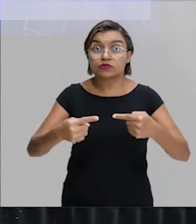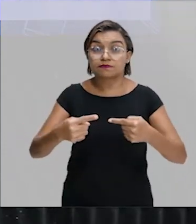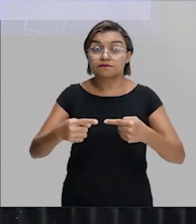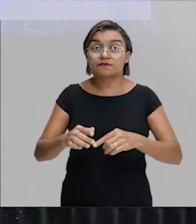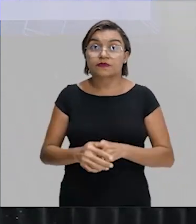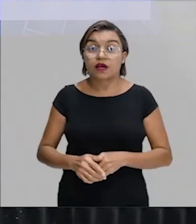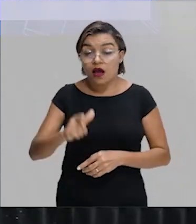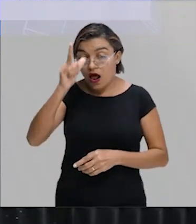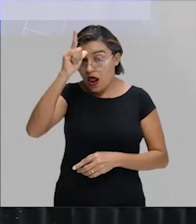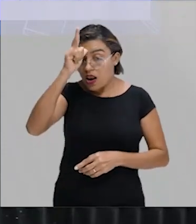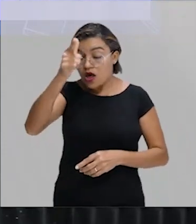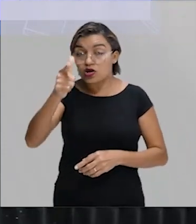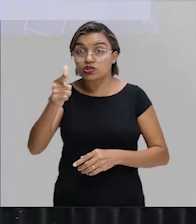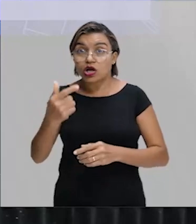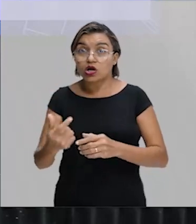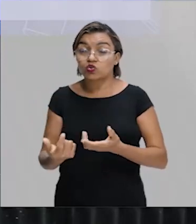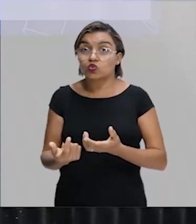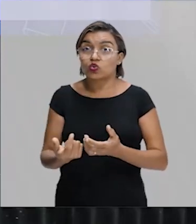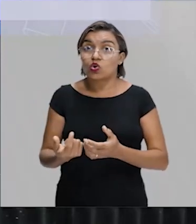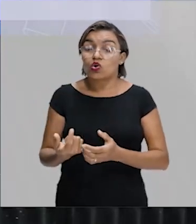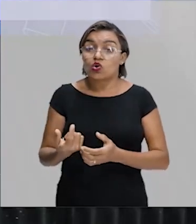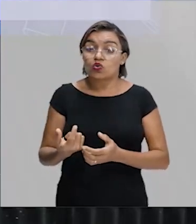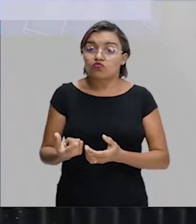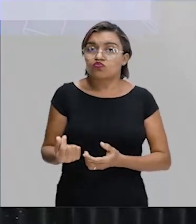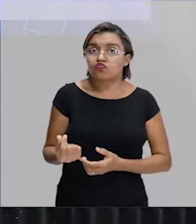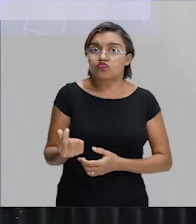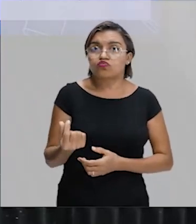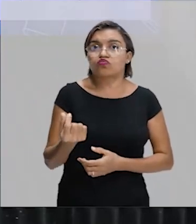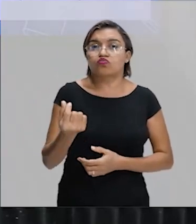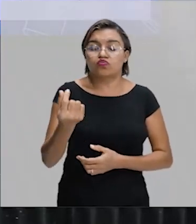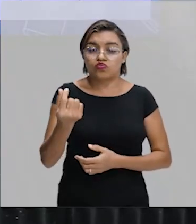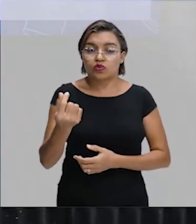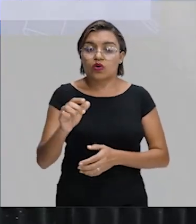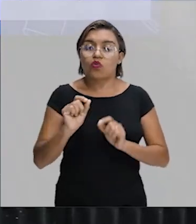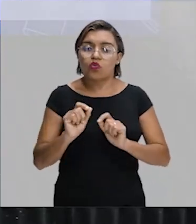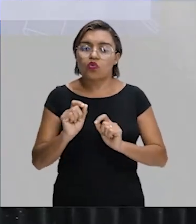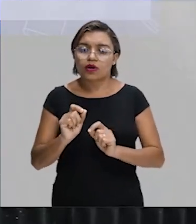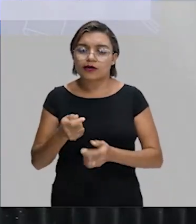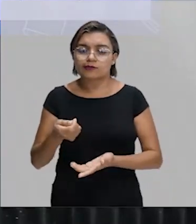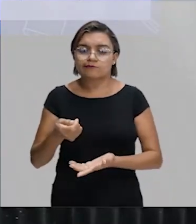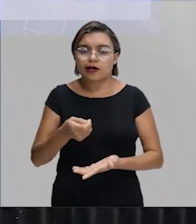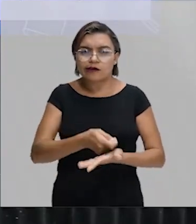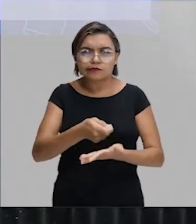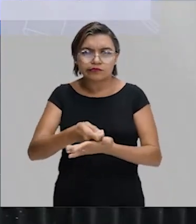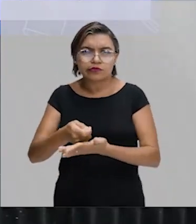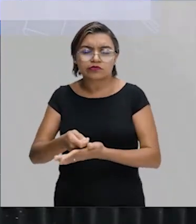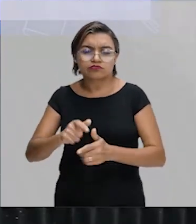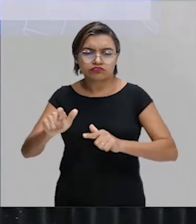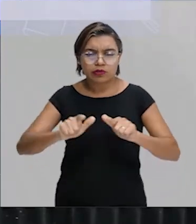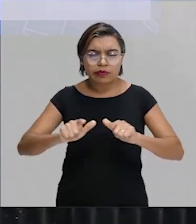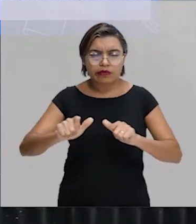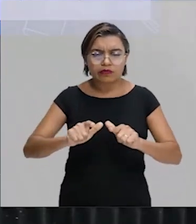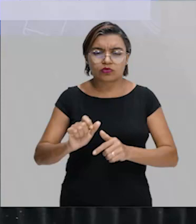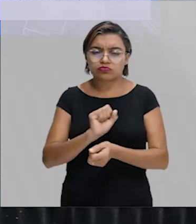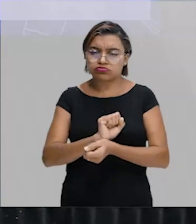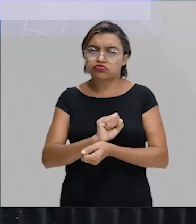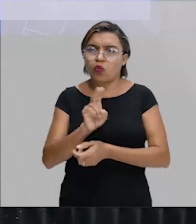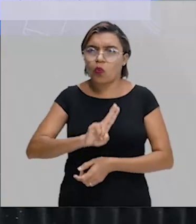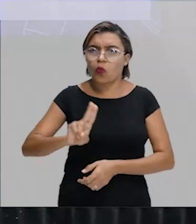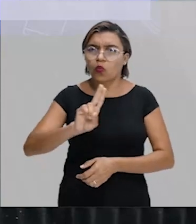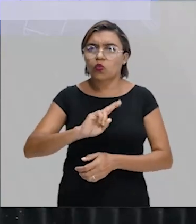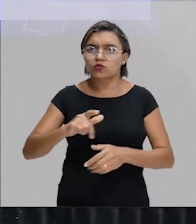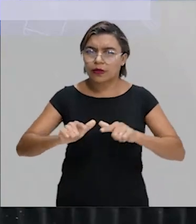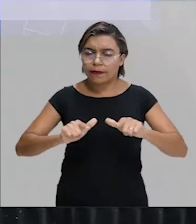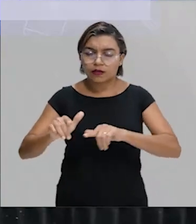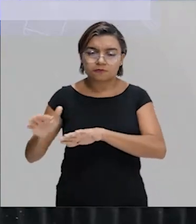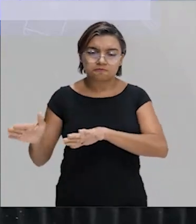lucro que aumenta na perspectiva da exploração do trabalhador. Não esqueça disso. Vamos ver agora as alternativas. Vamos ver o que ela disse.